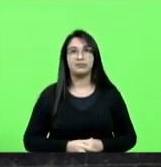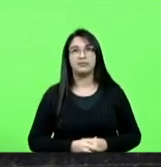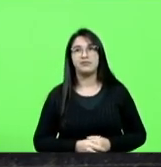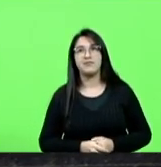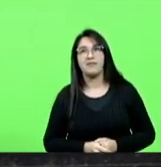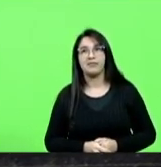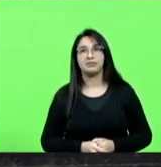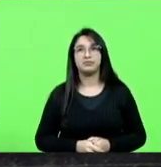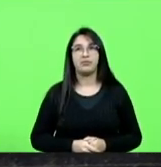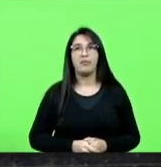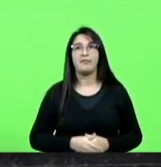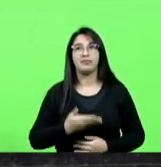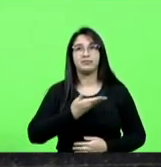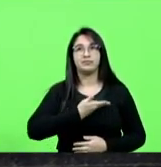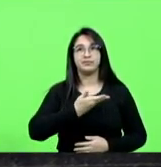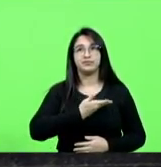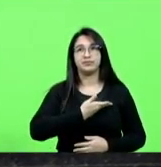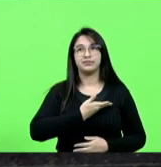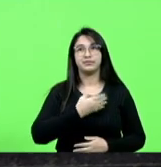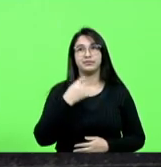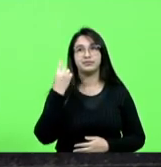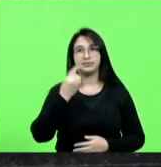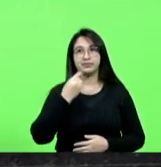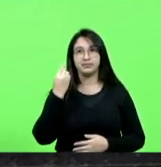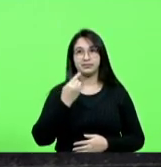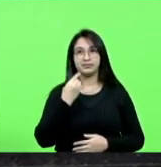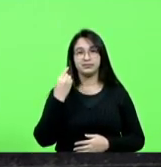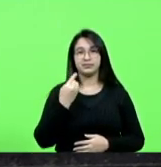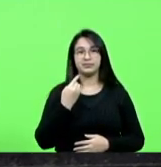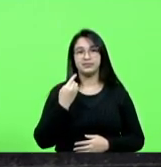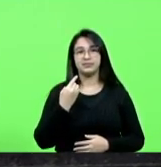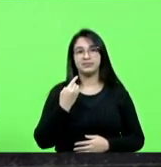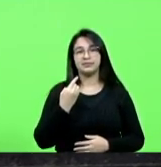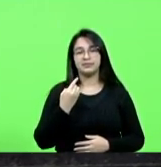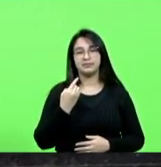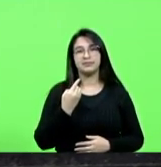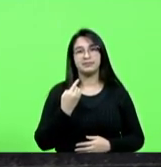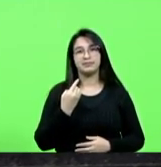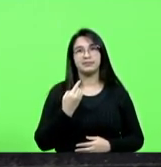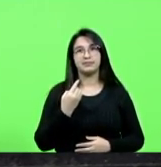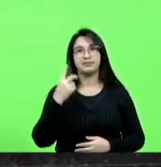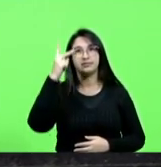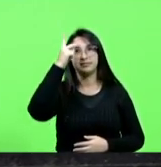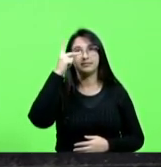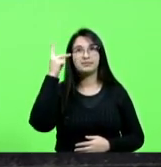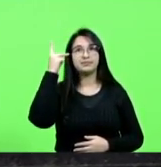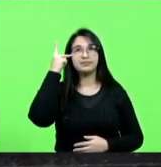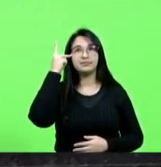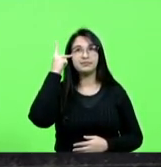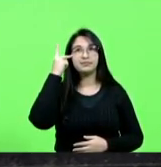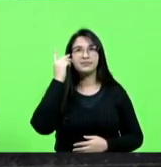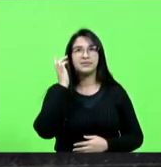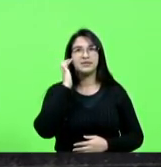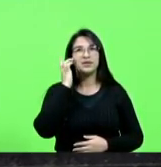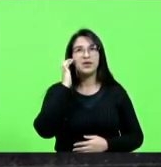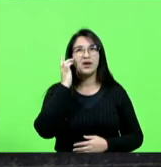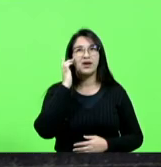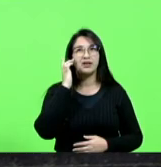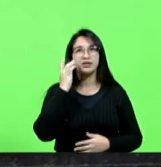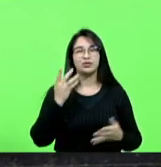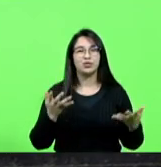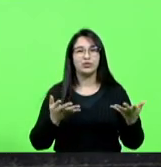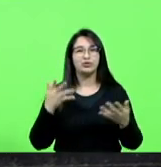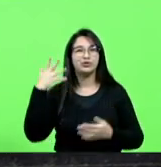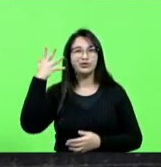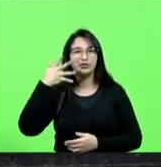colegas deputados colegas deputados deputada Paulinha parece que o nosso discurso foi